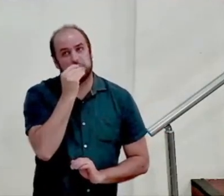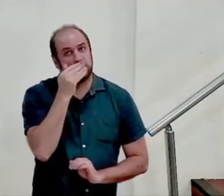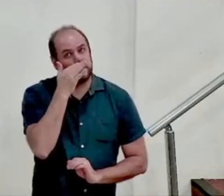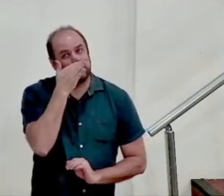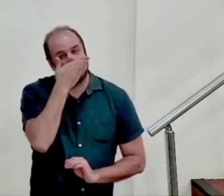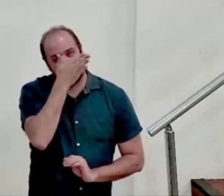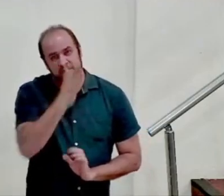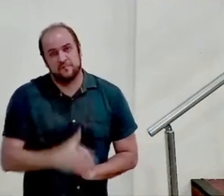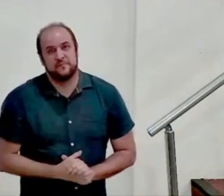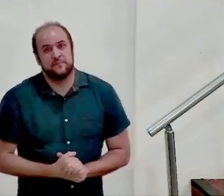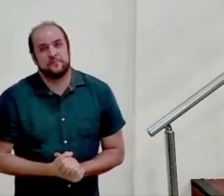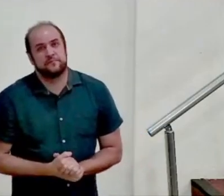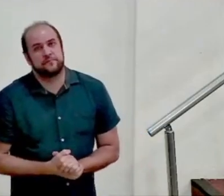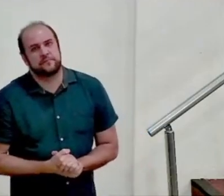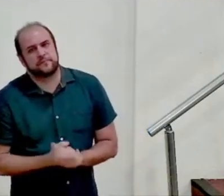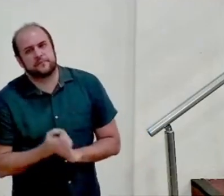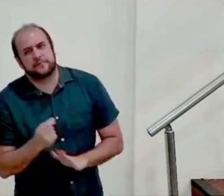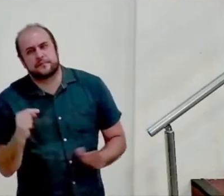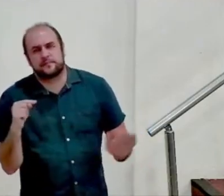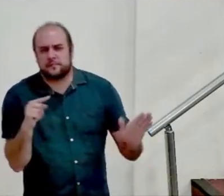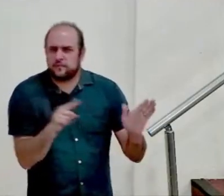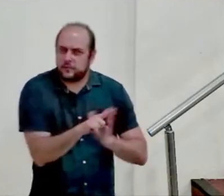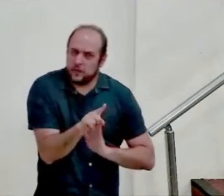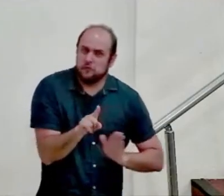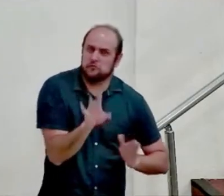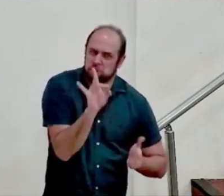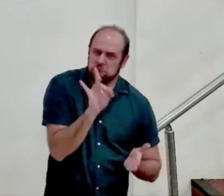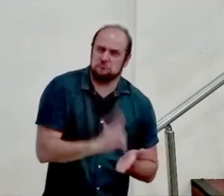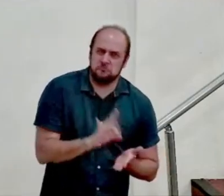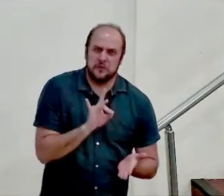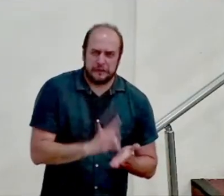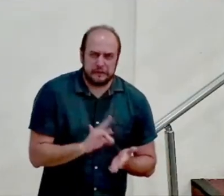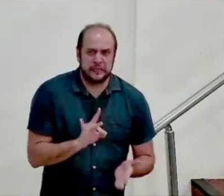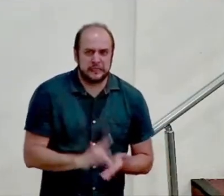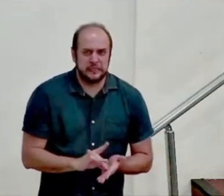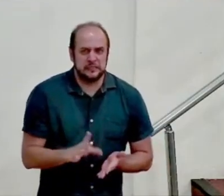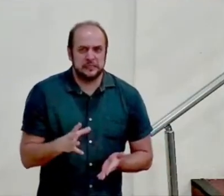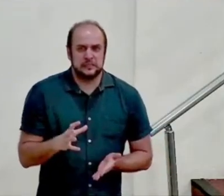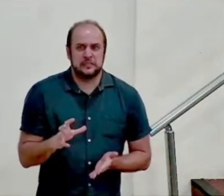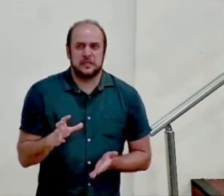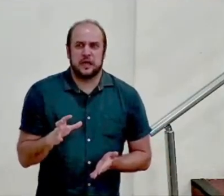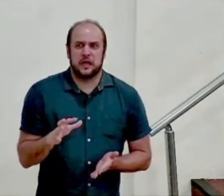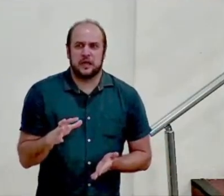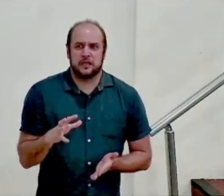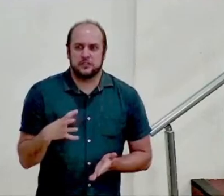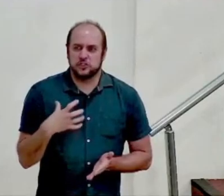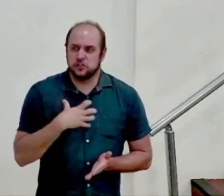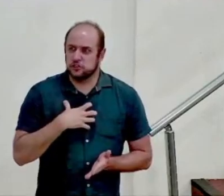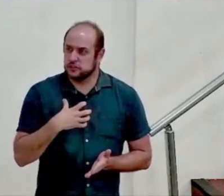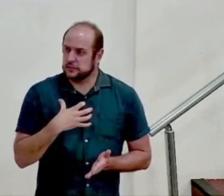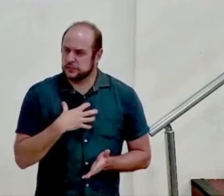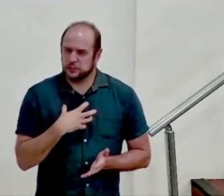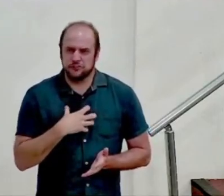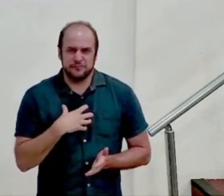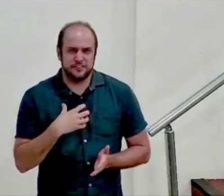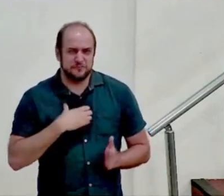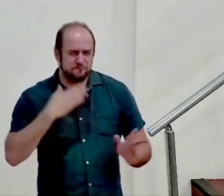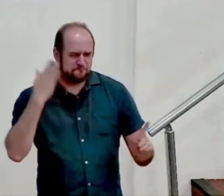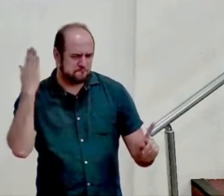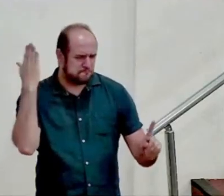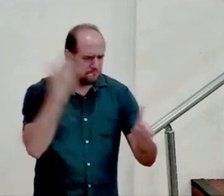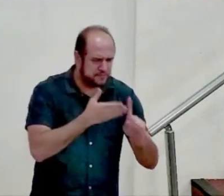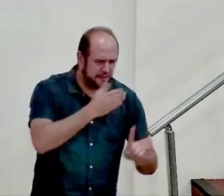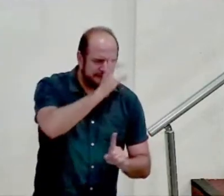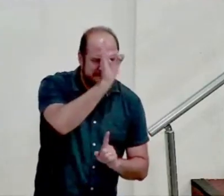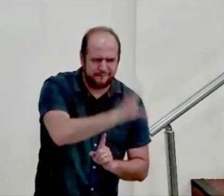E é uma questão que realmente atinge, meus queridos, o cerne de cada um de